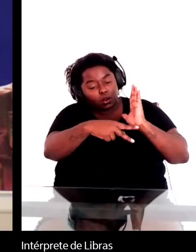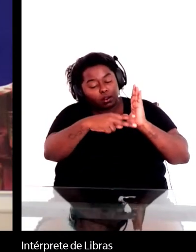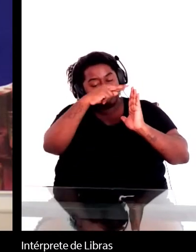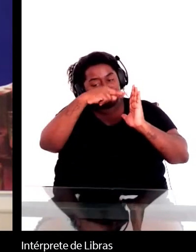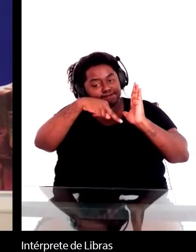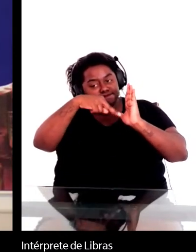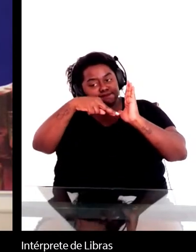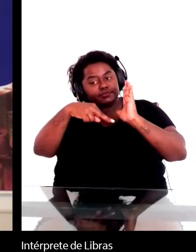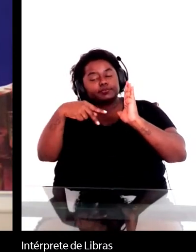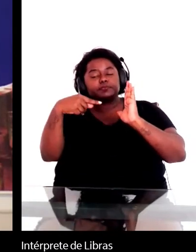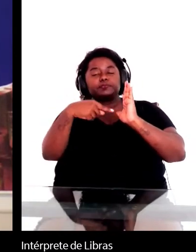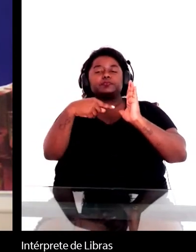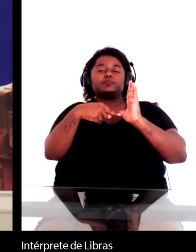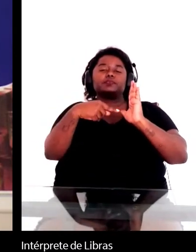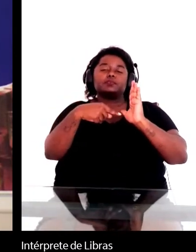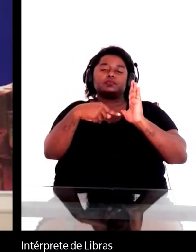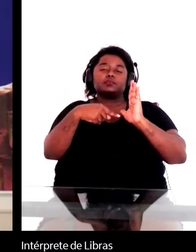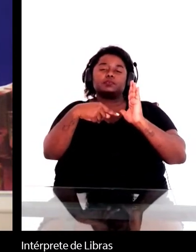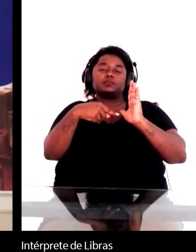que vai